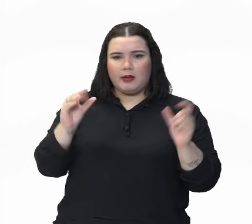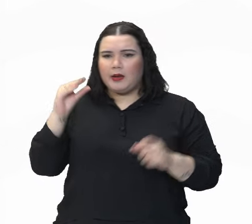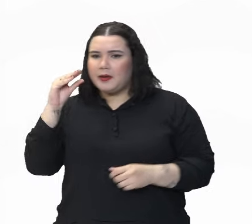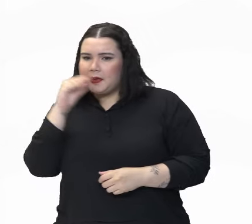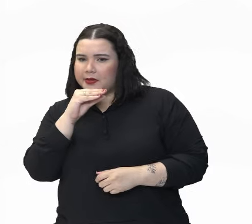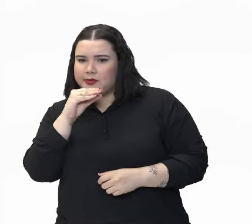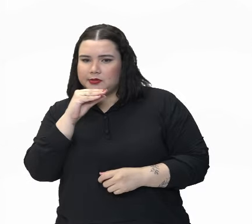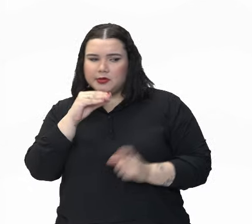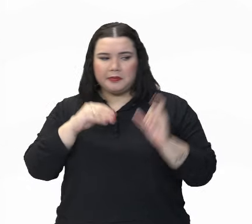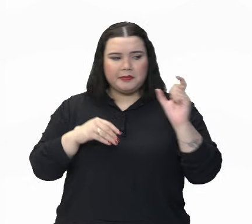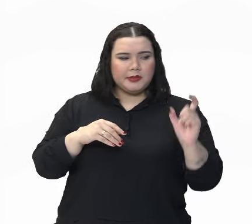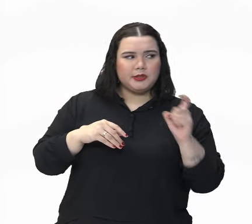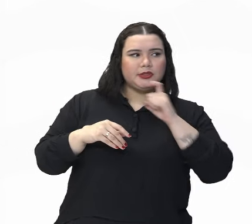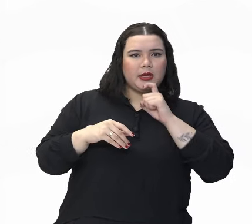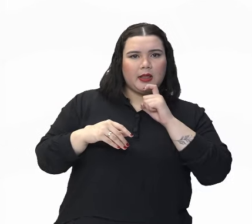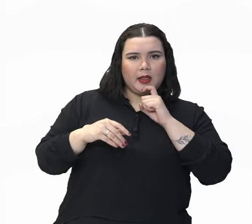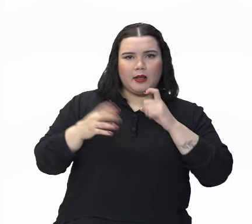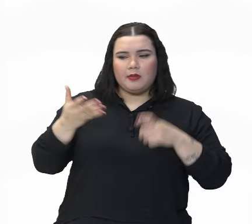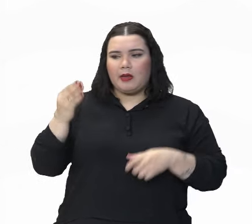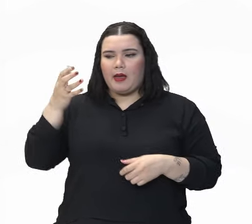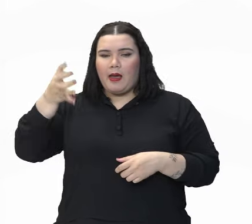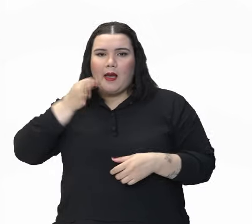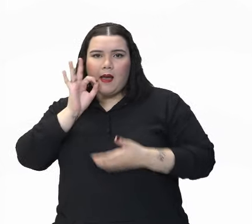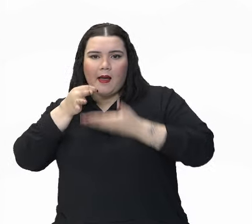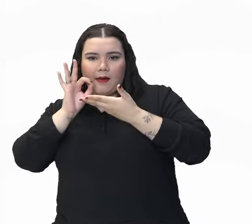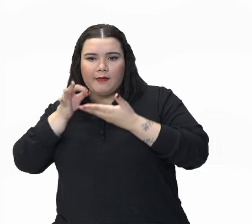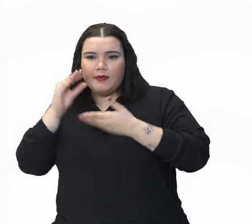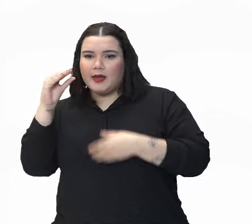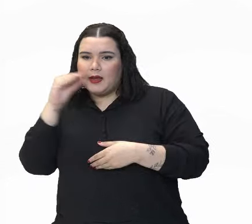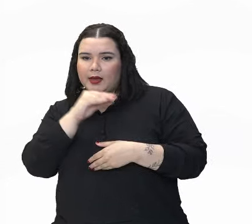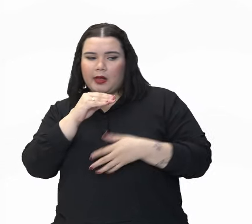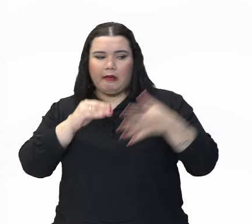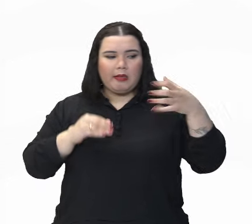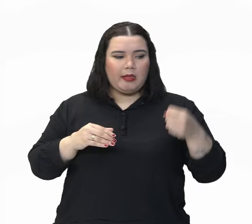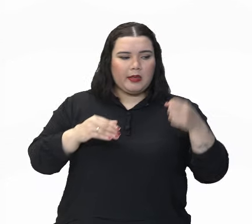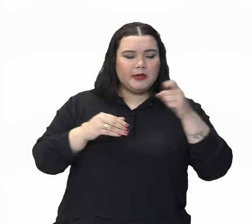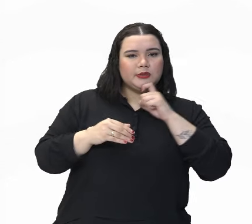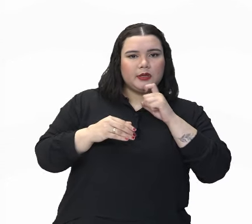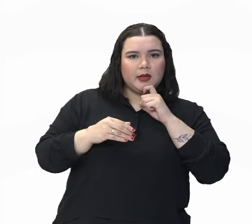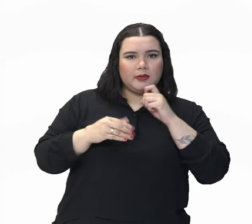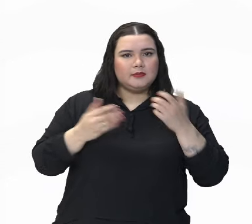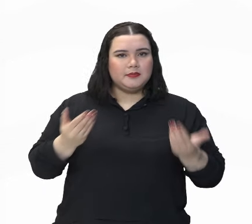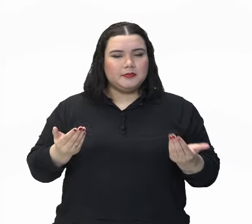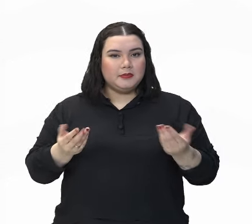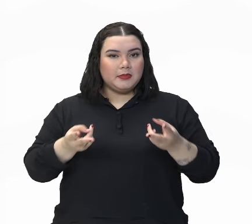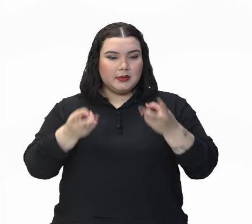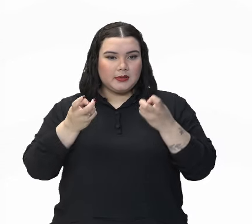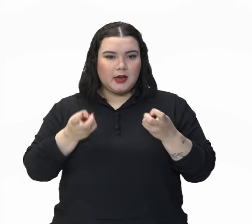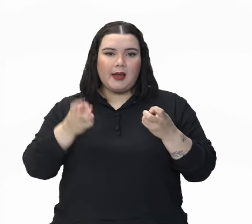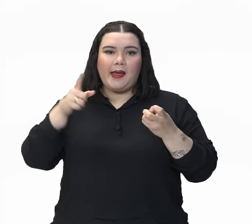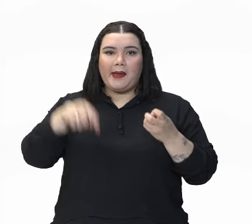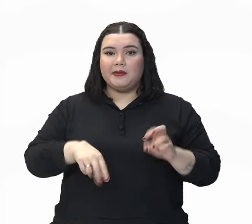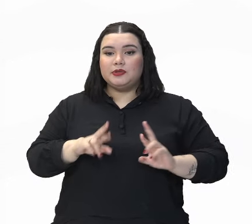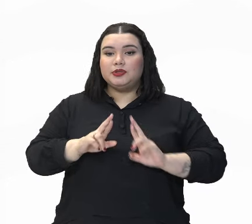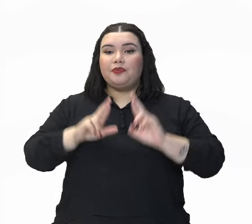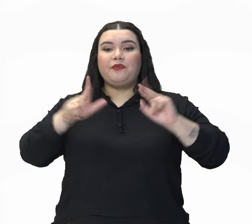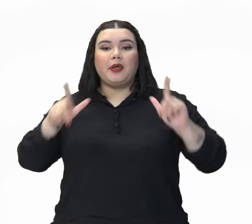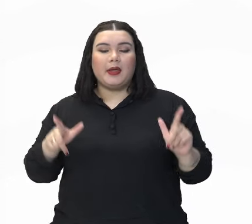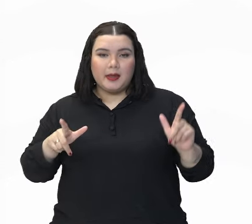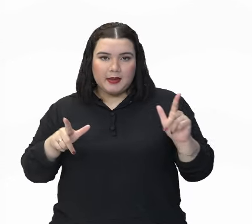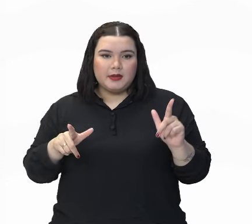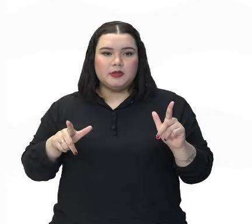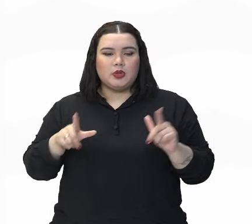quente, leite gelado. Para isso, chamamos essa ideia contraditória de